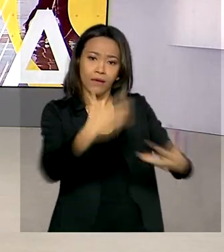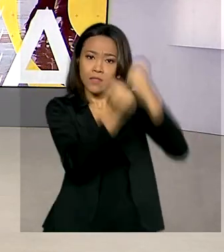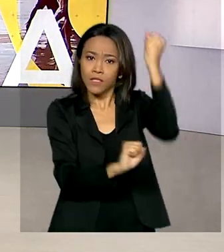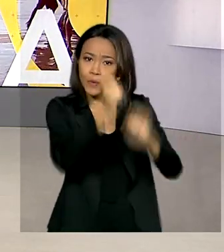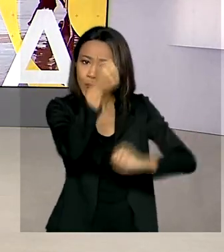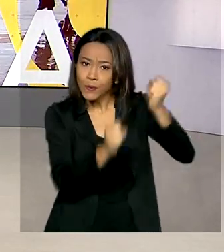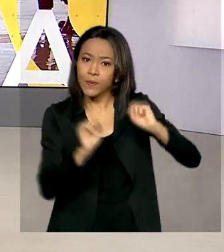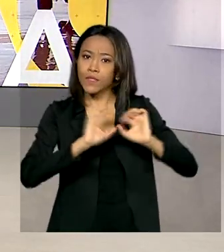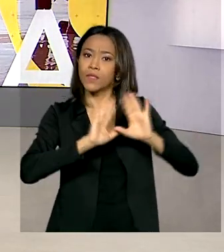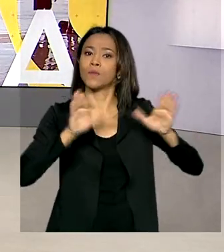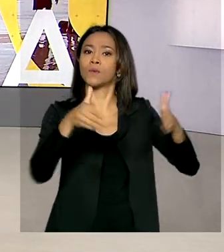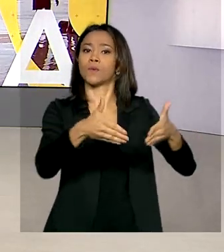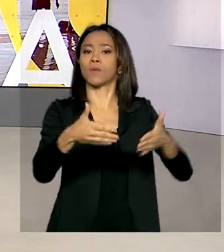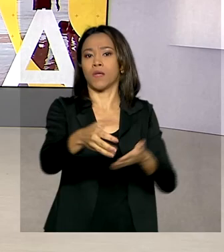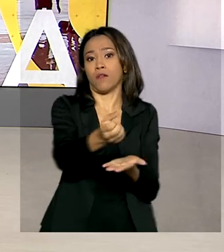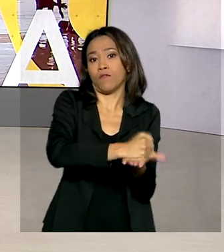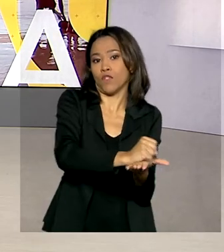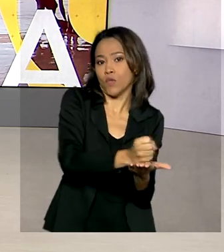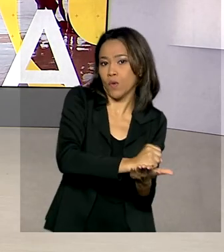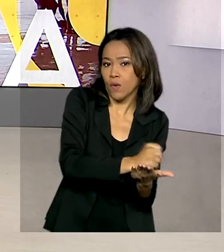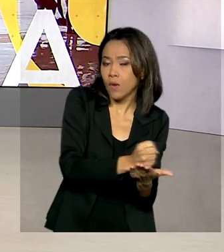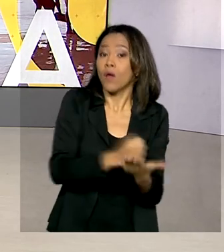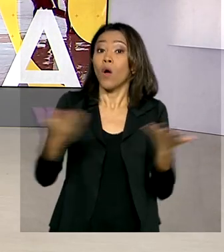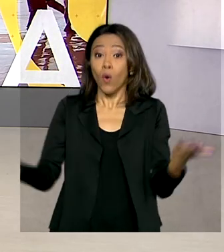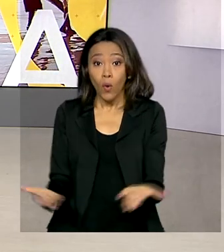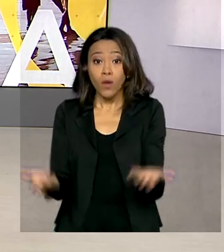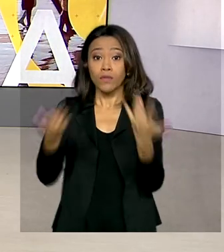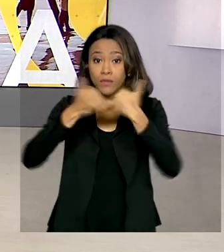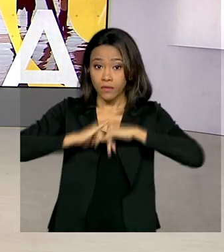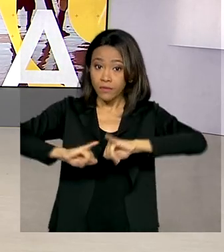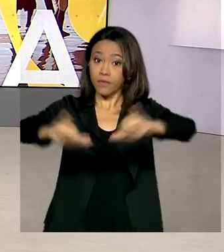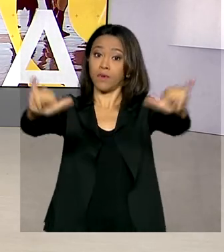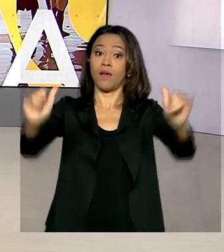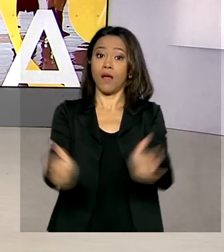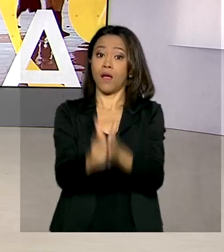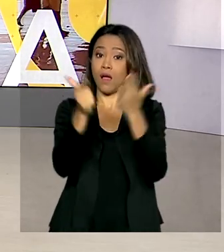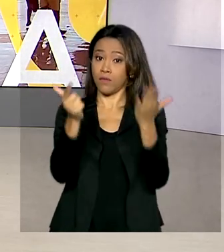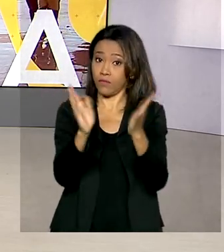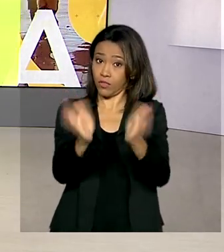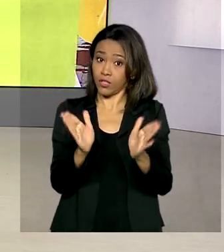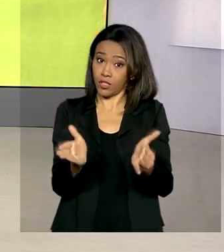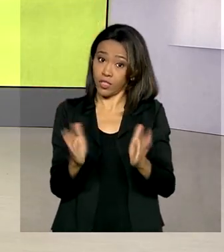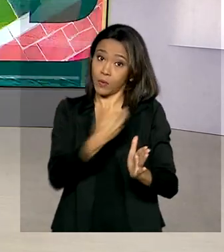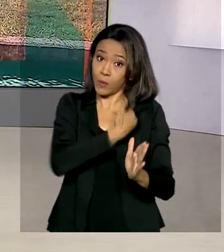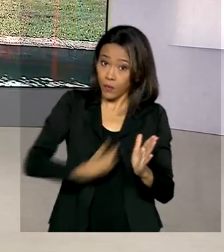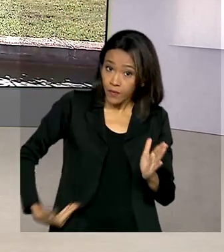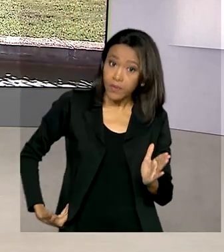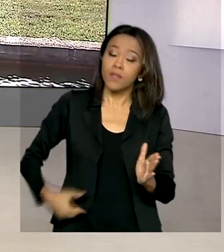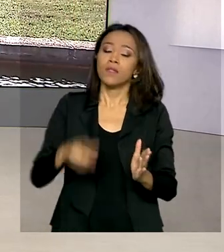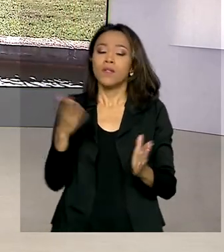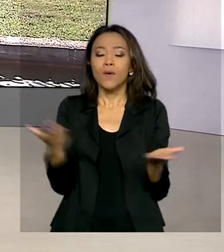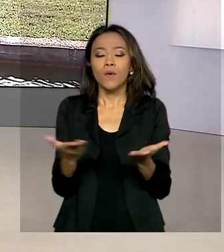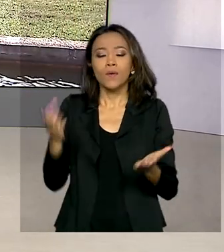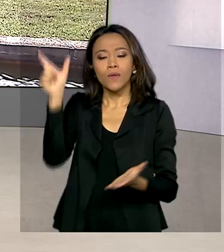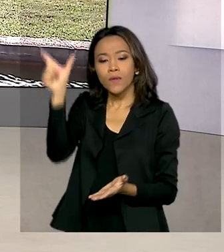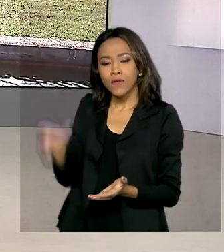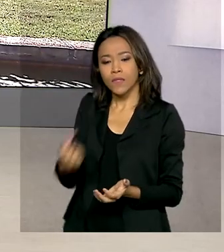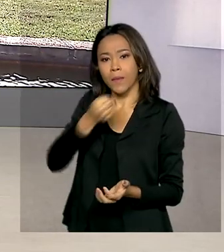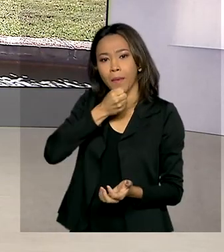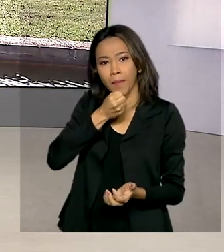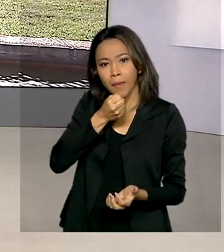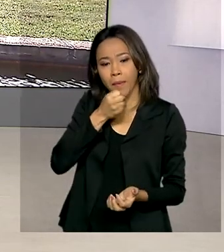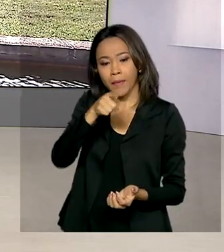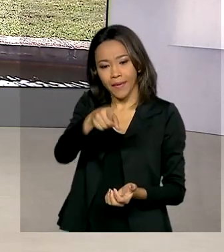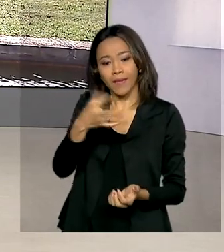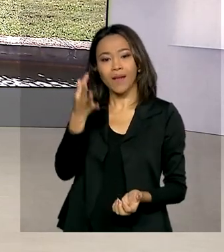O decreto foi publicado hoje no Diário Oficial da União. A gente conversa agora com o repórter Glauco de Queiroz, que está lá no